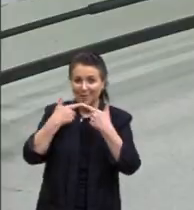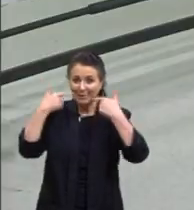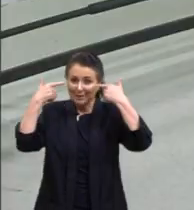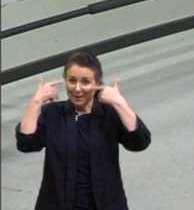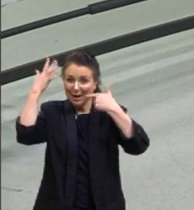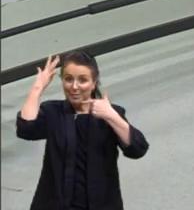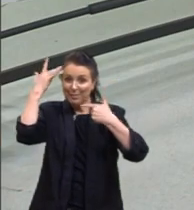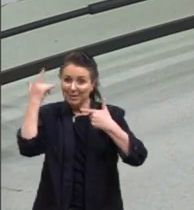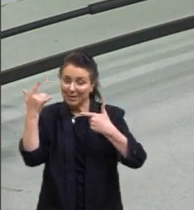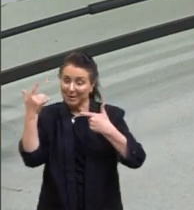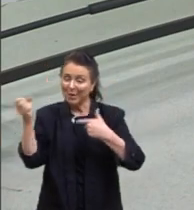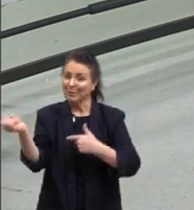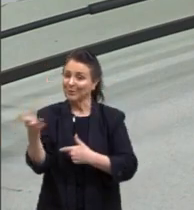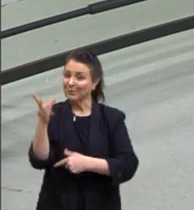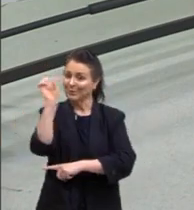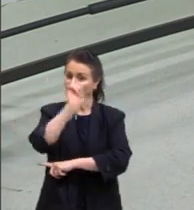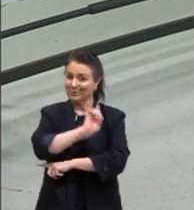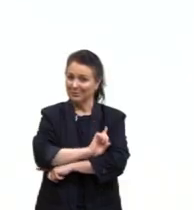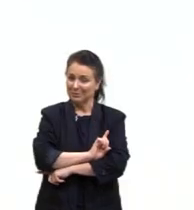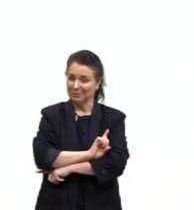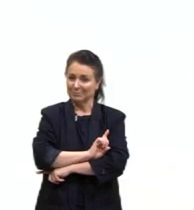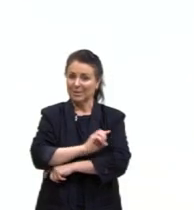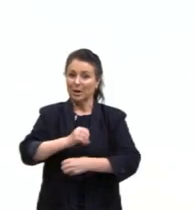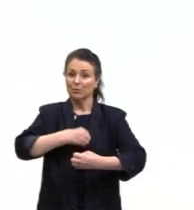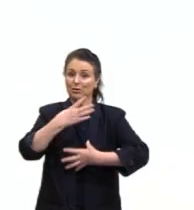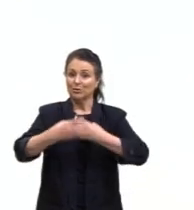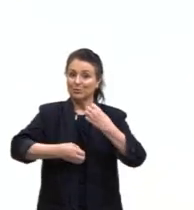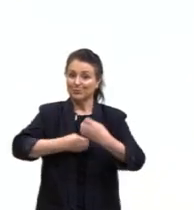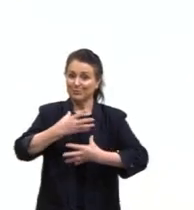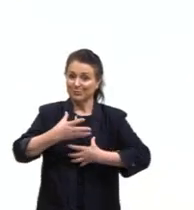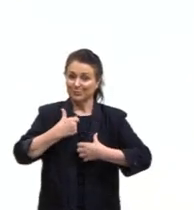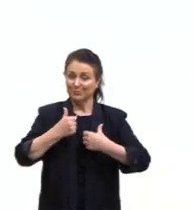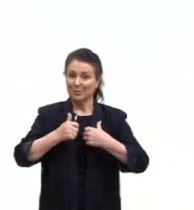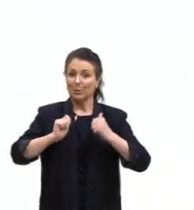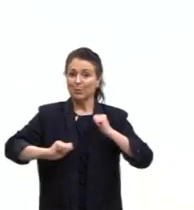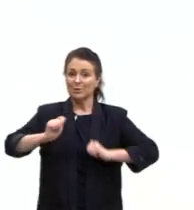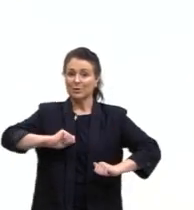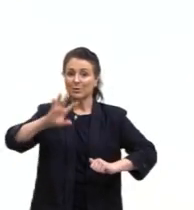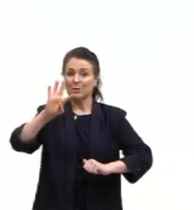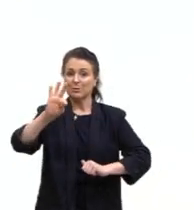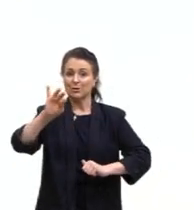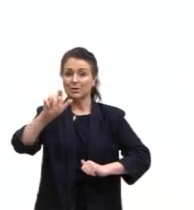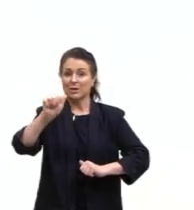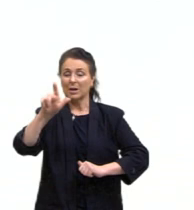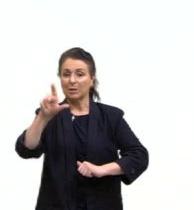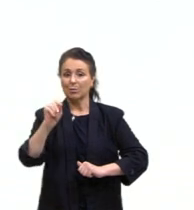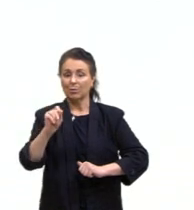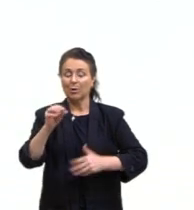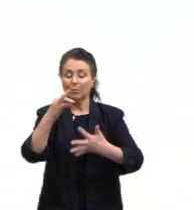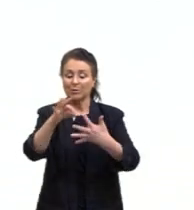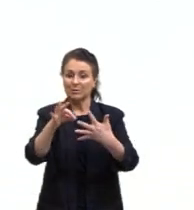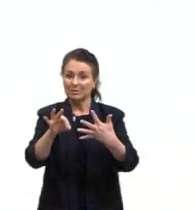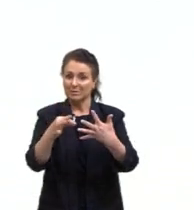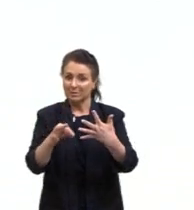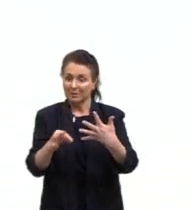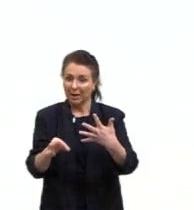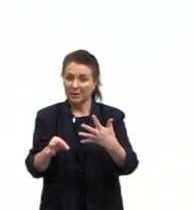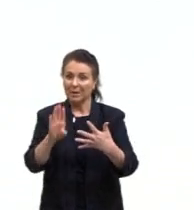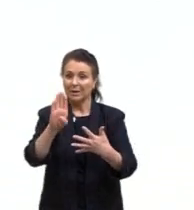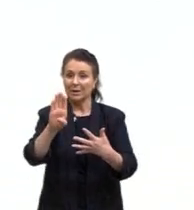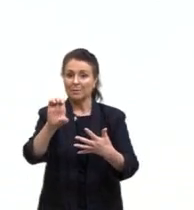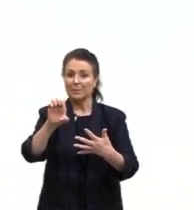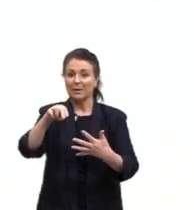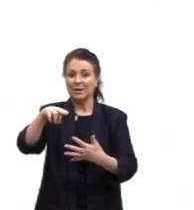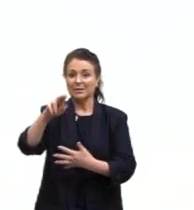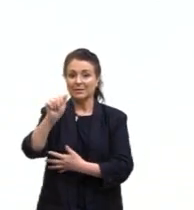Muito bacana esse poema do Tiago Mello, que foi destaque, então foi título de destaque na Bienal, na